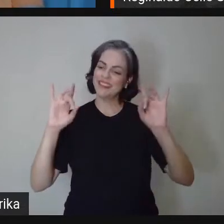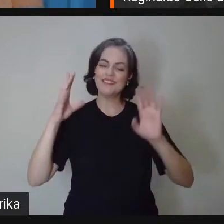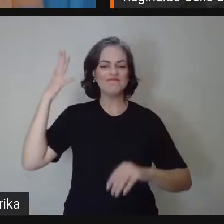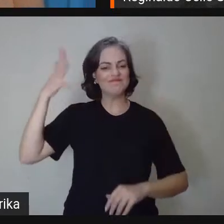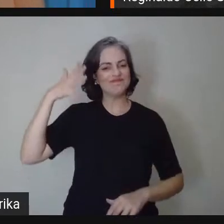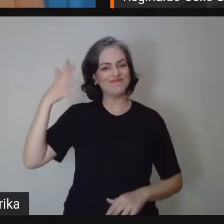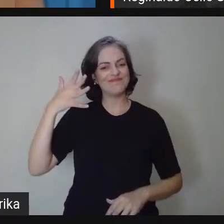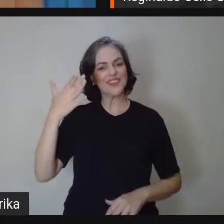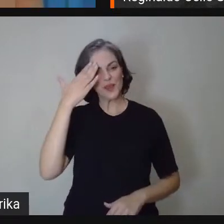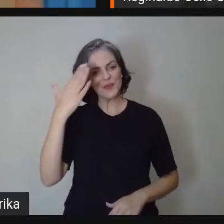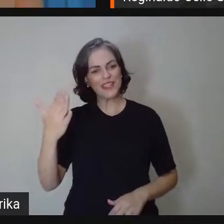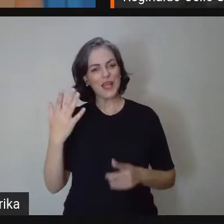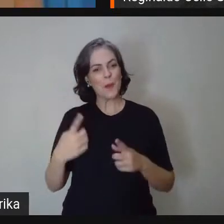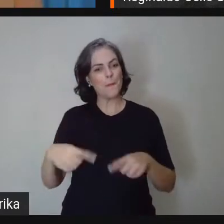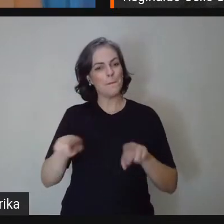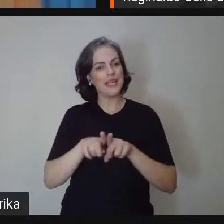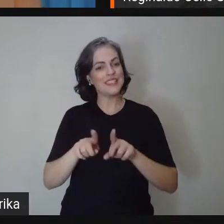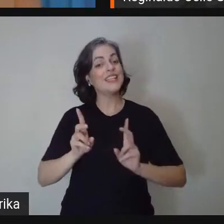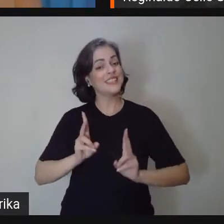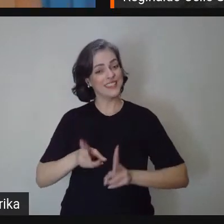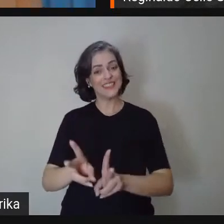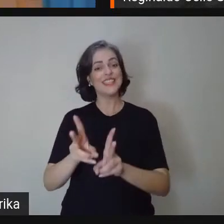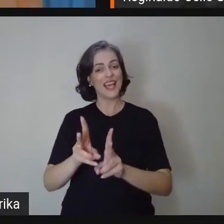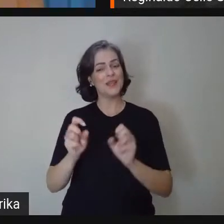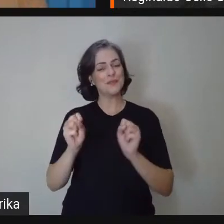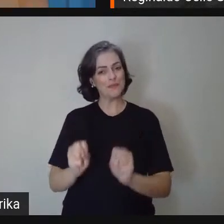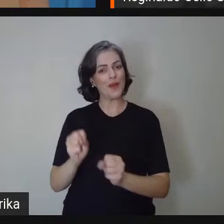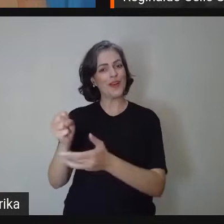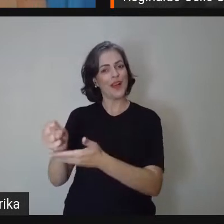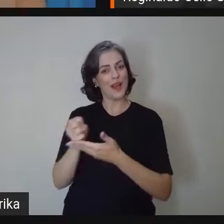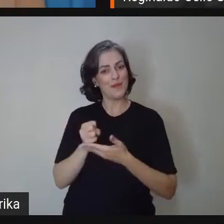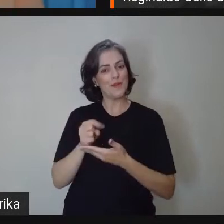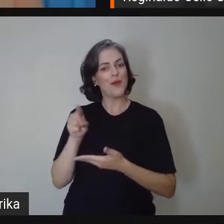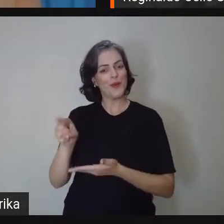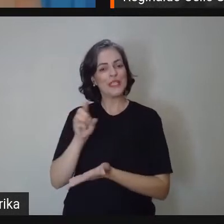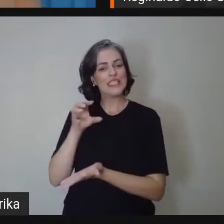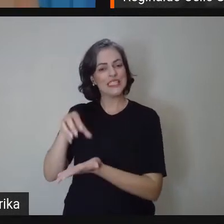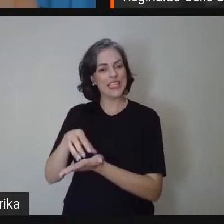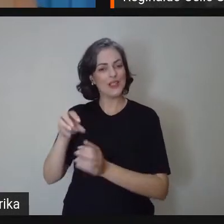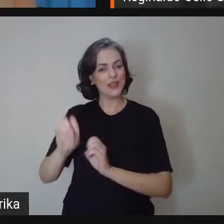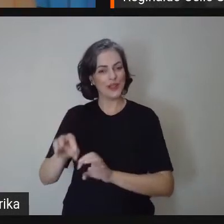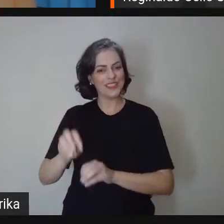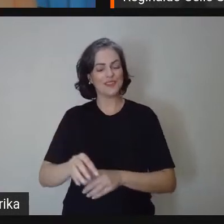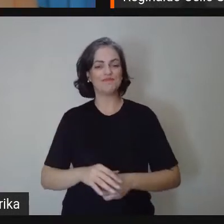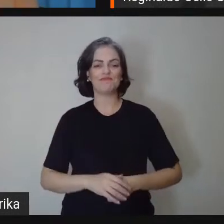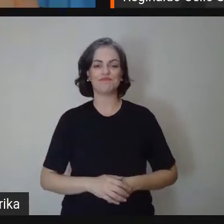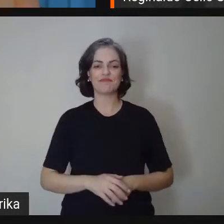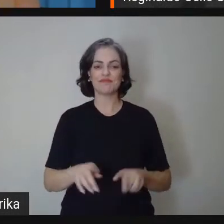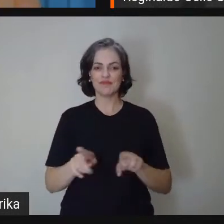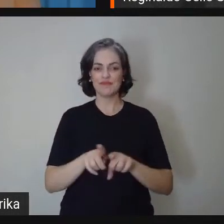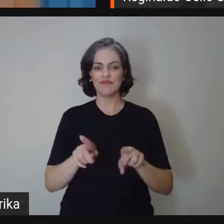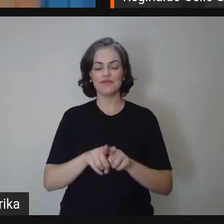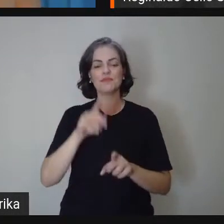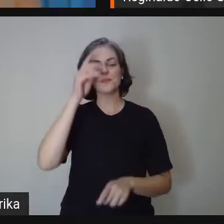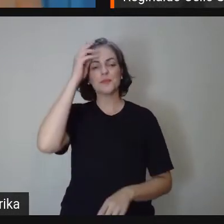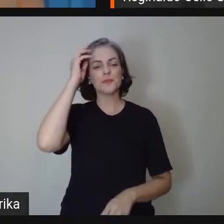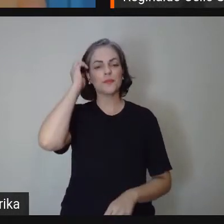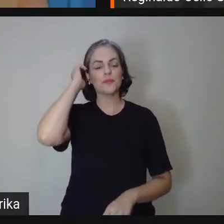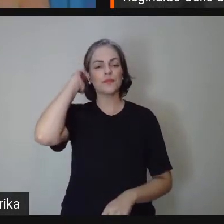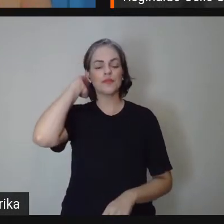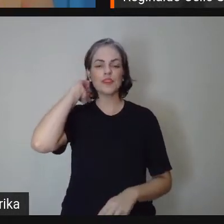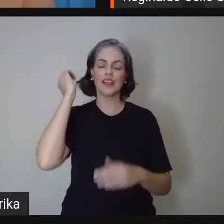pela parceria constante, podemos contar com o Centro de Educação. Queremos também aqui deixar registrados nossos